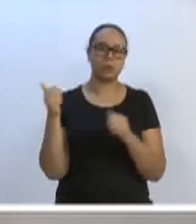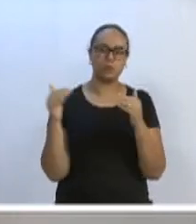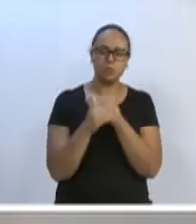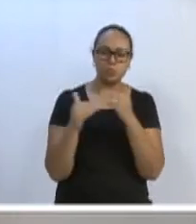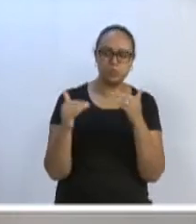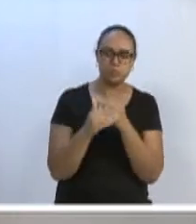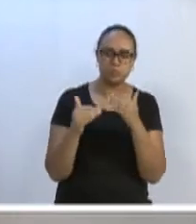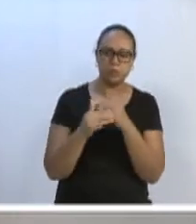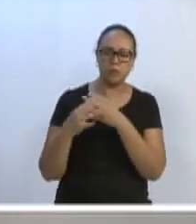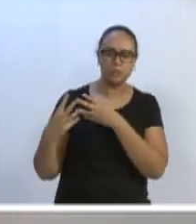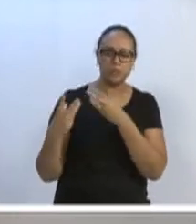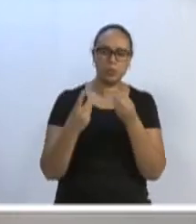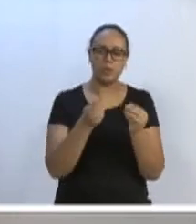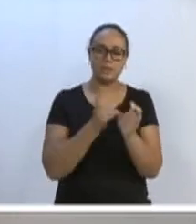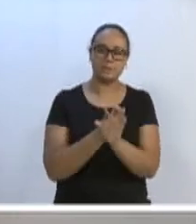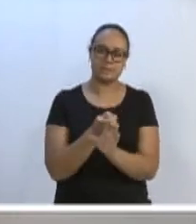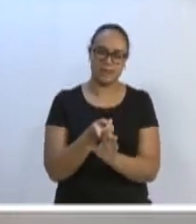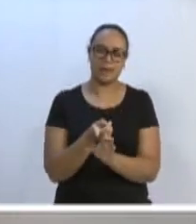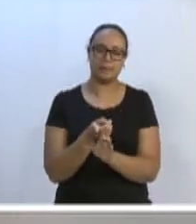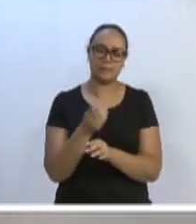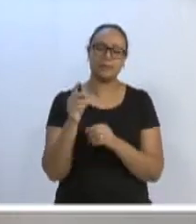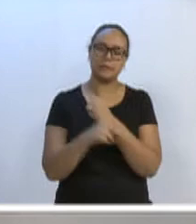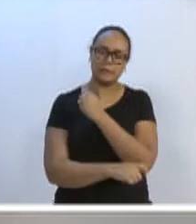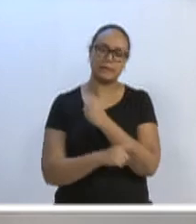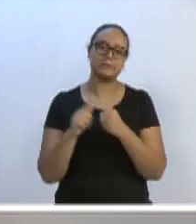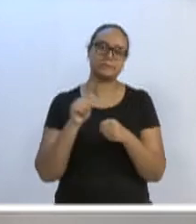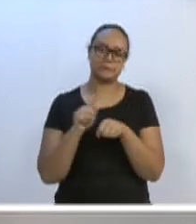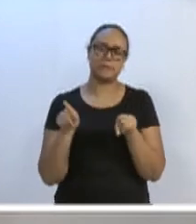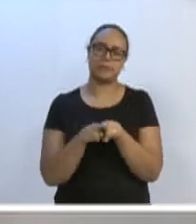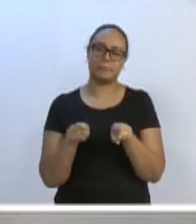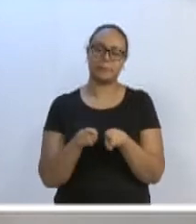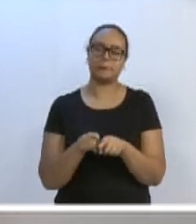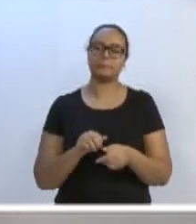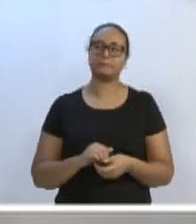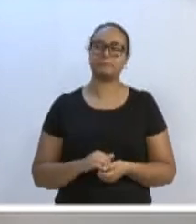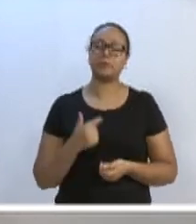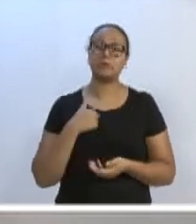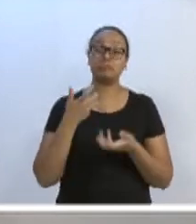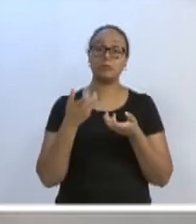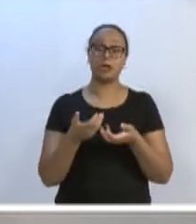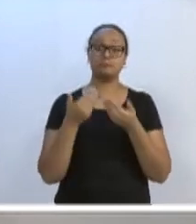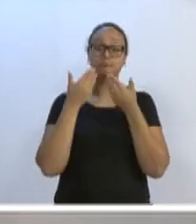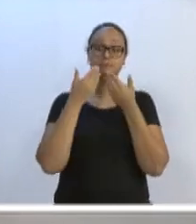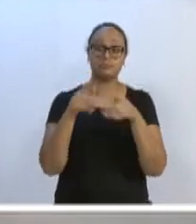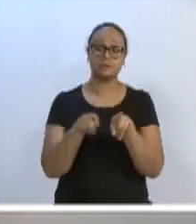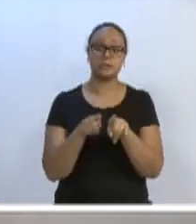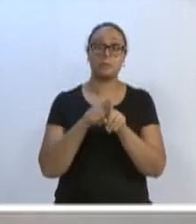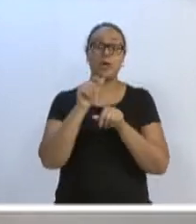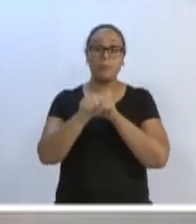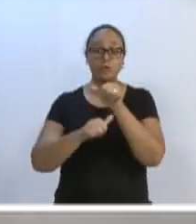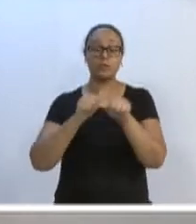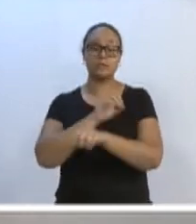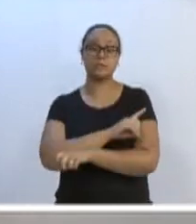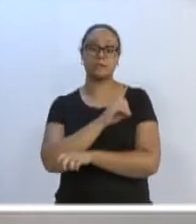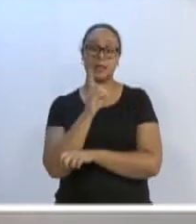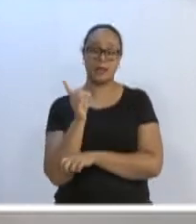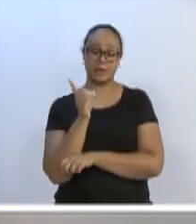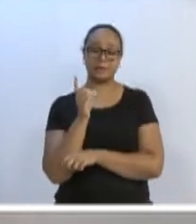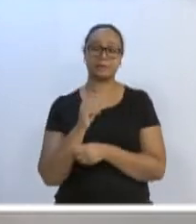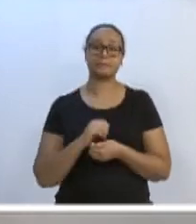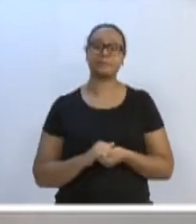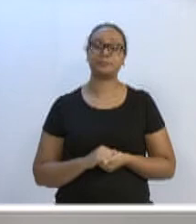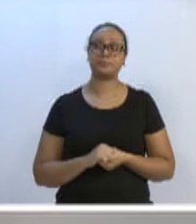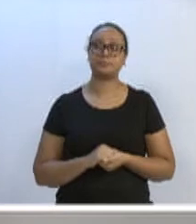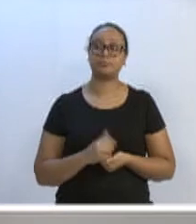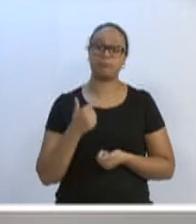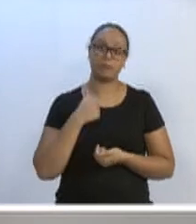a cidade e com certeza lá para o bairro do Garcia. E também gostaria de destacar essa mudança da data que foi feita, a